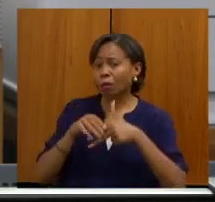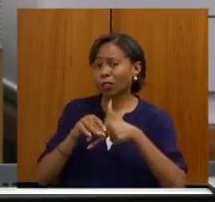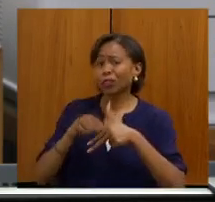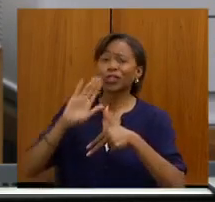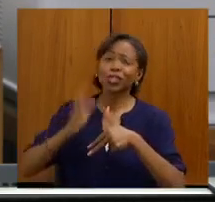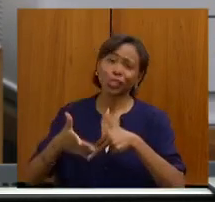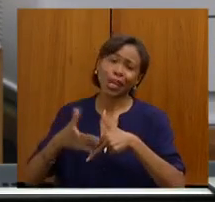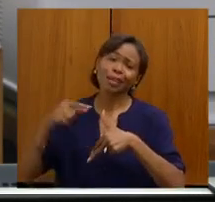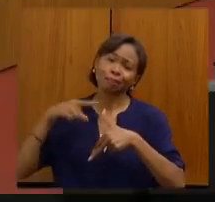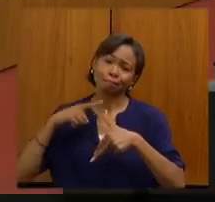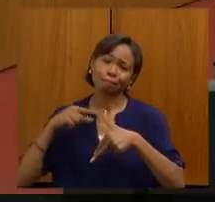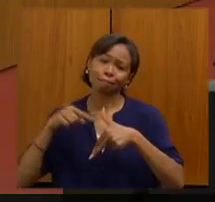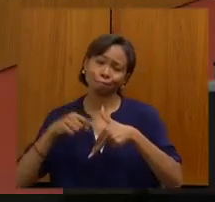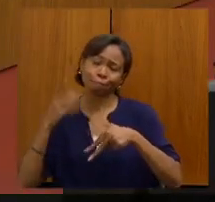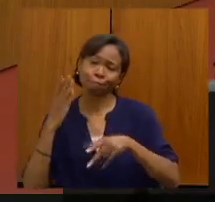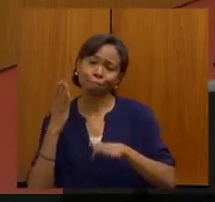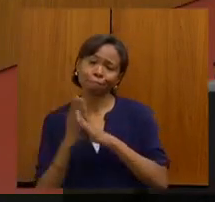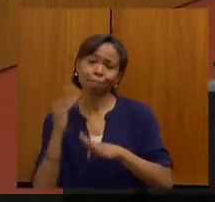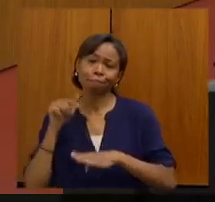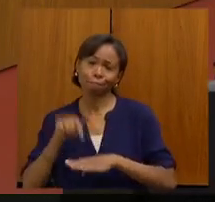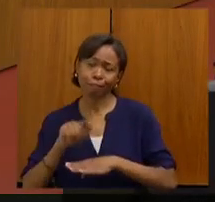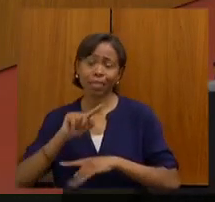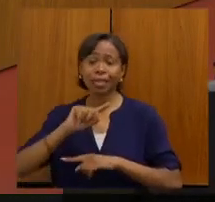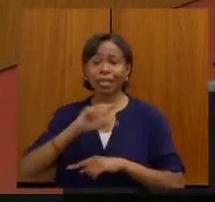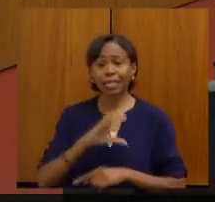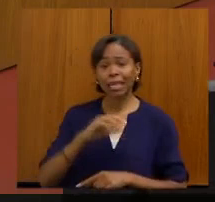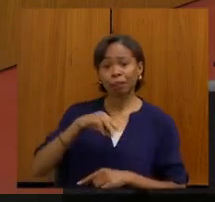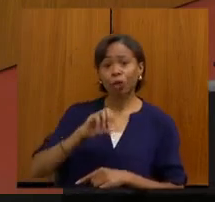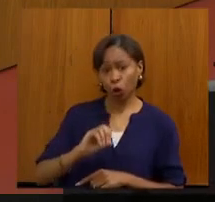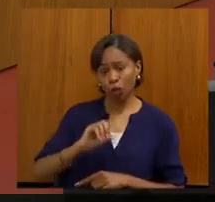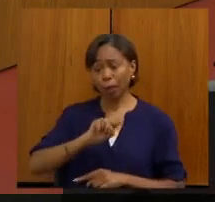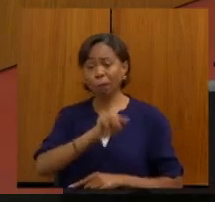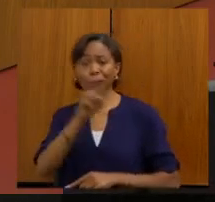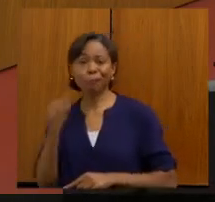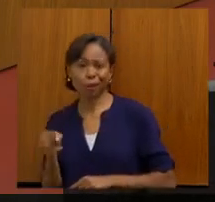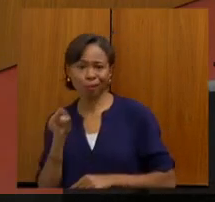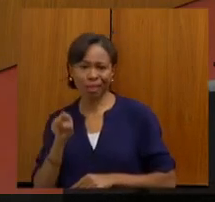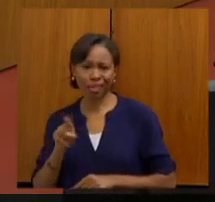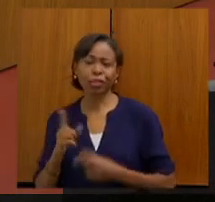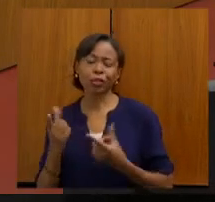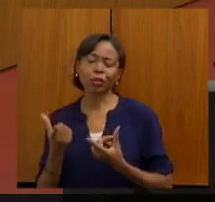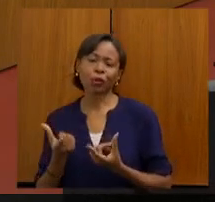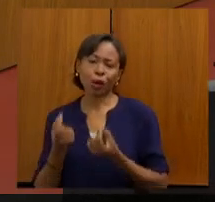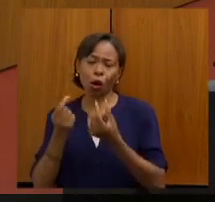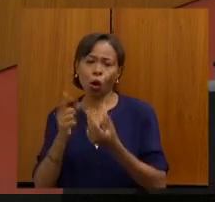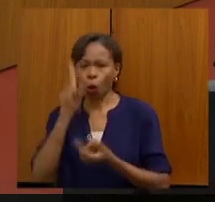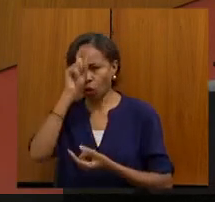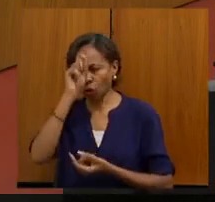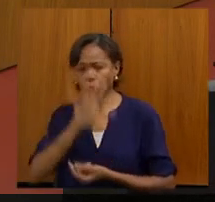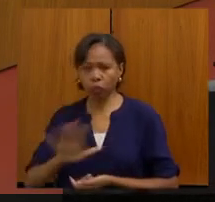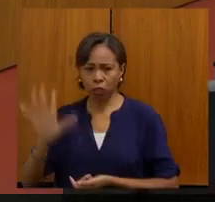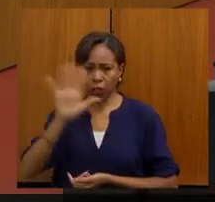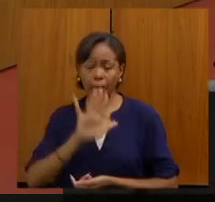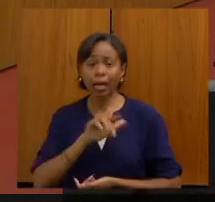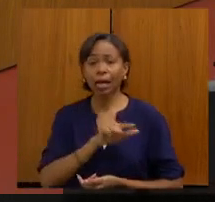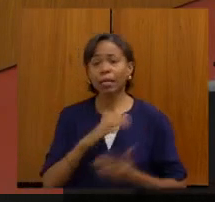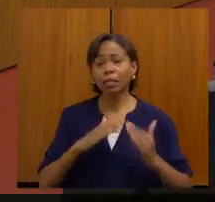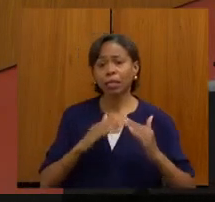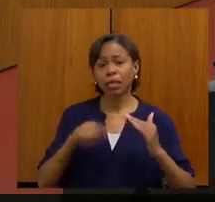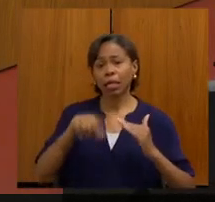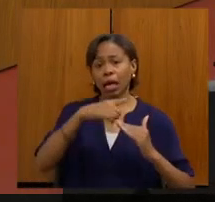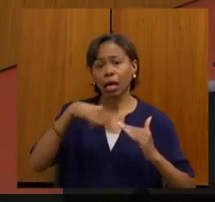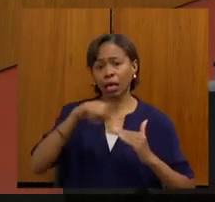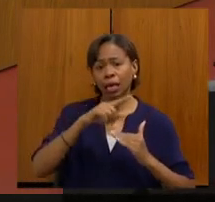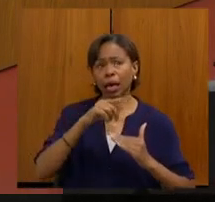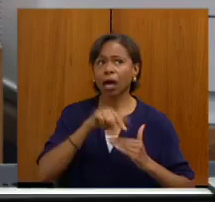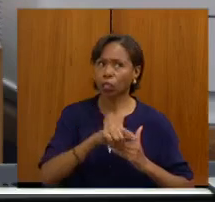patológico e vai para o semiopa, depois ir para lá. A Santa Casa, que tem um hospital que recebe pacientes clínicos de UPAs, a gente consegue